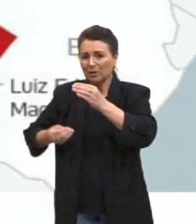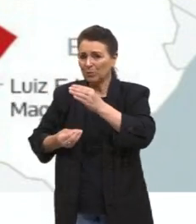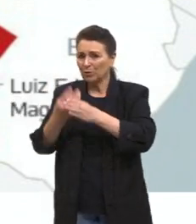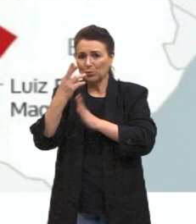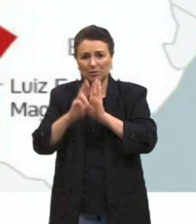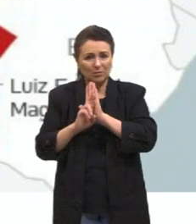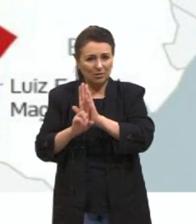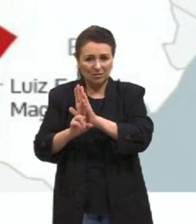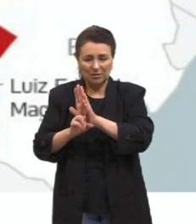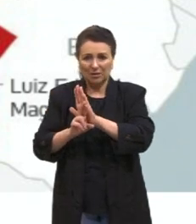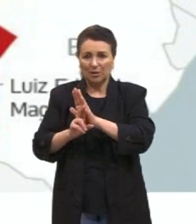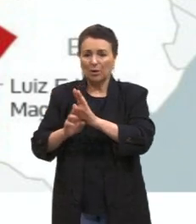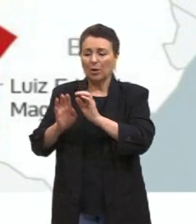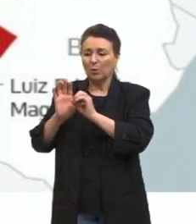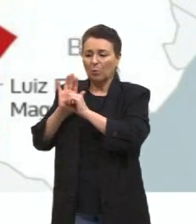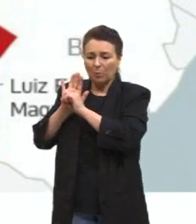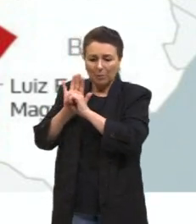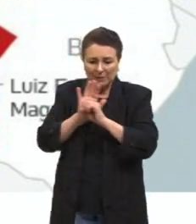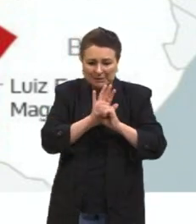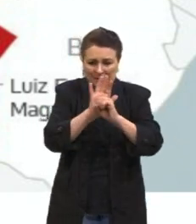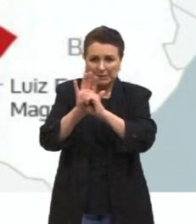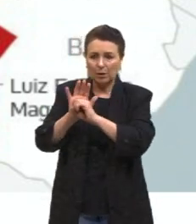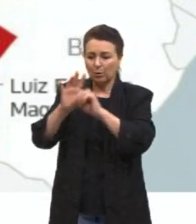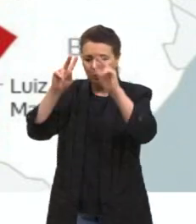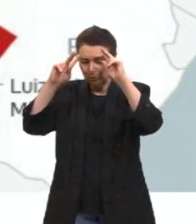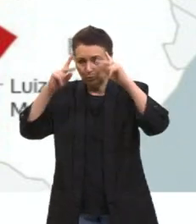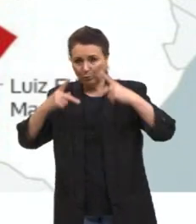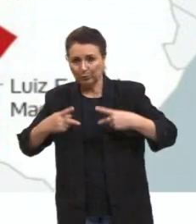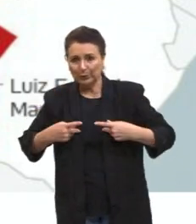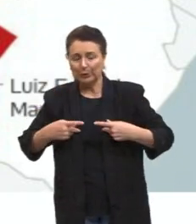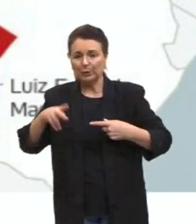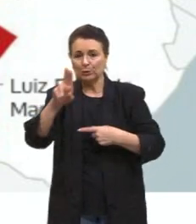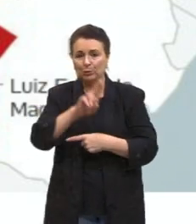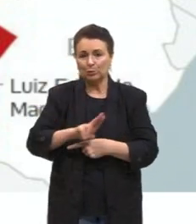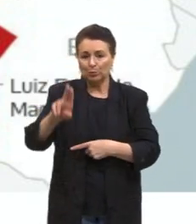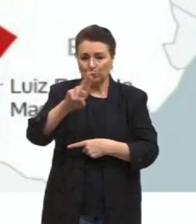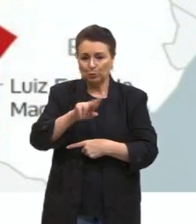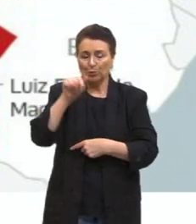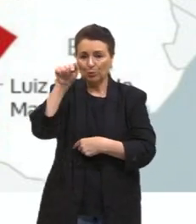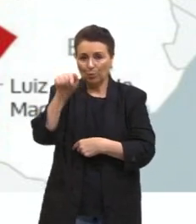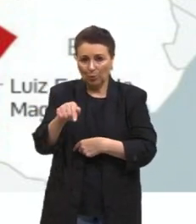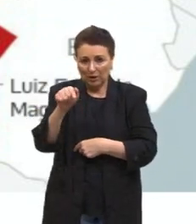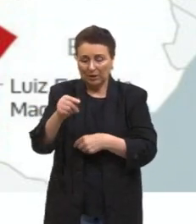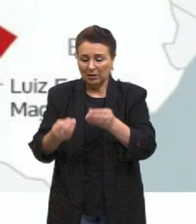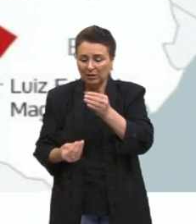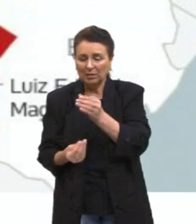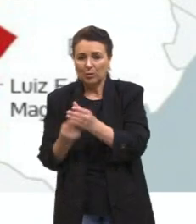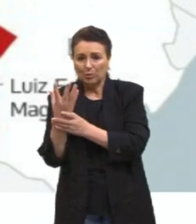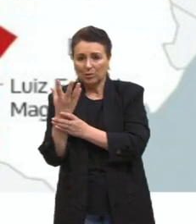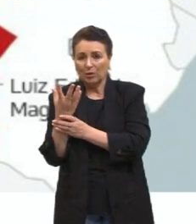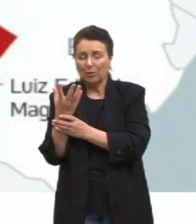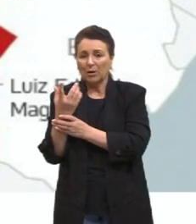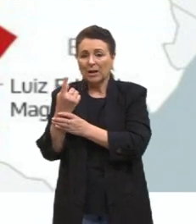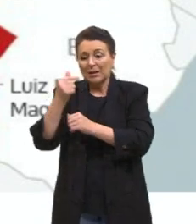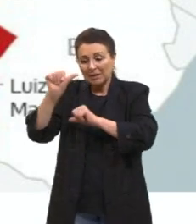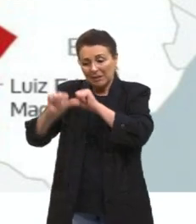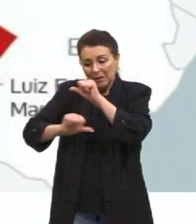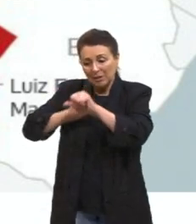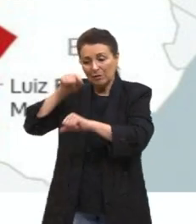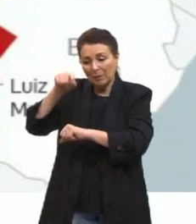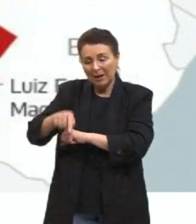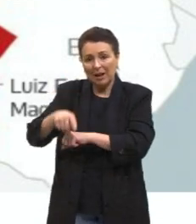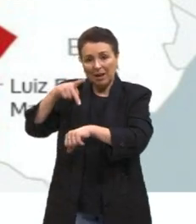Com a pressão do ser humano, da utilização disso aí, da produção, vai transformar aquela